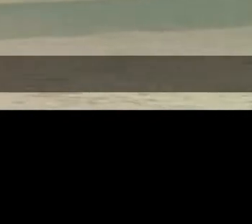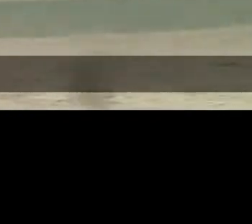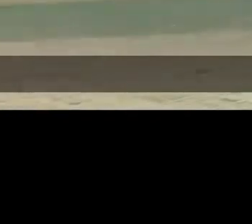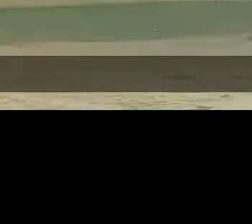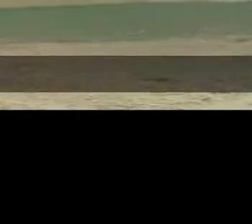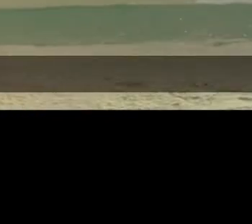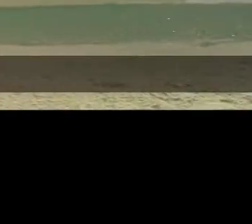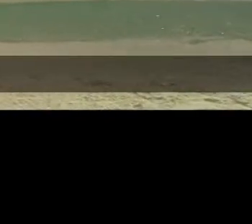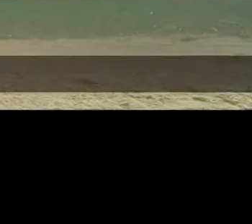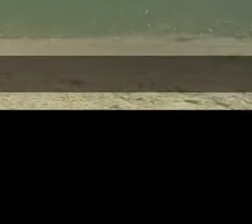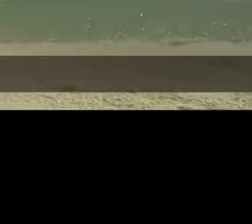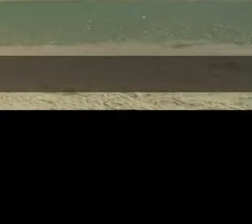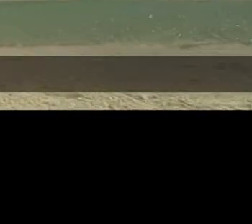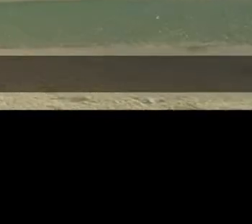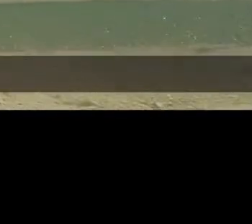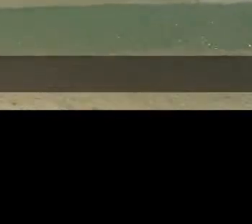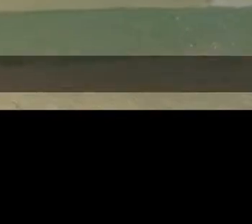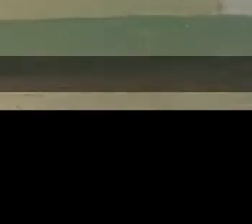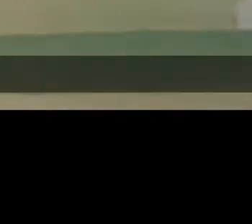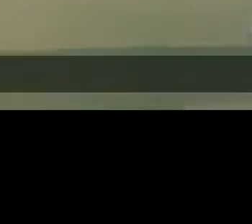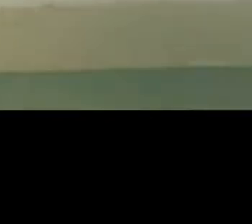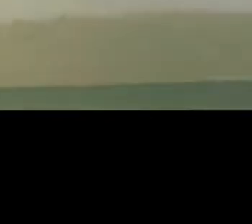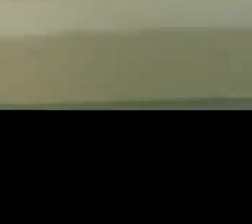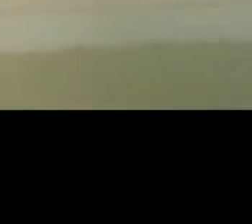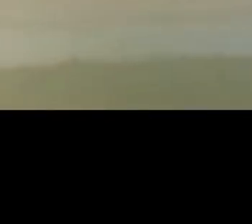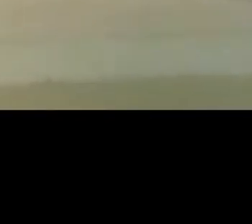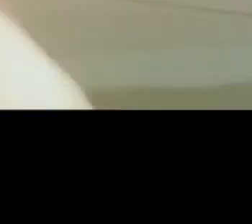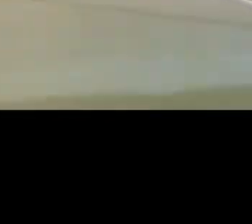Ou alguém que acabou de começar a viver.